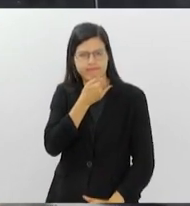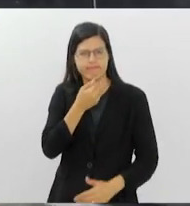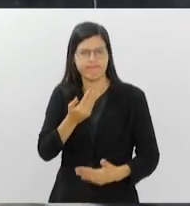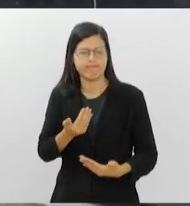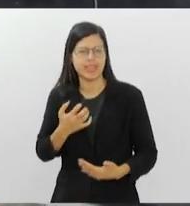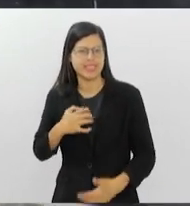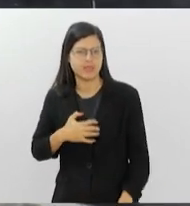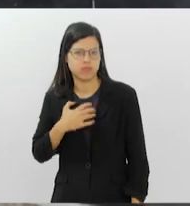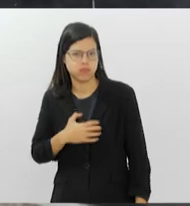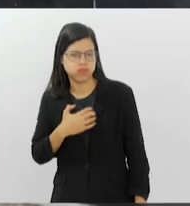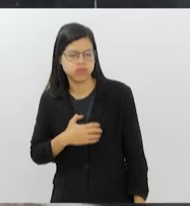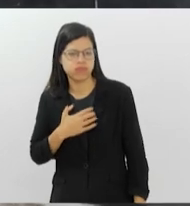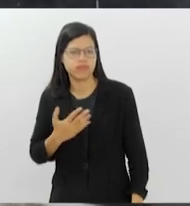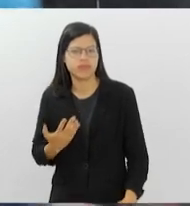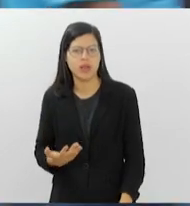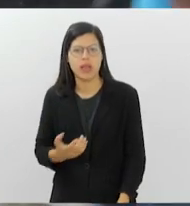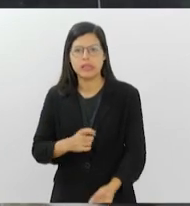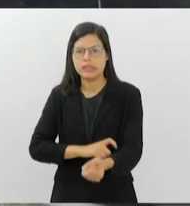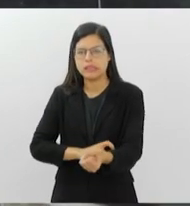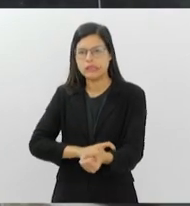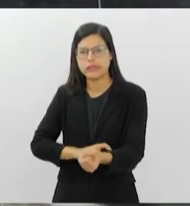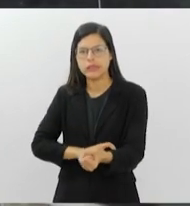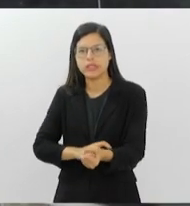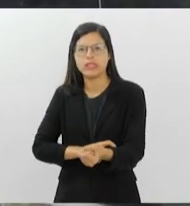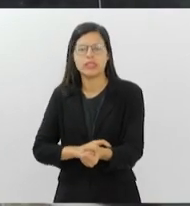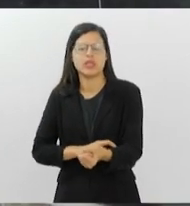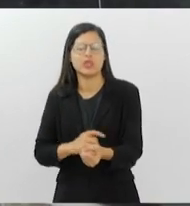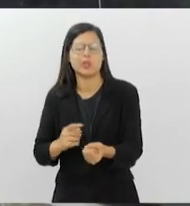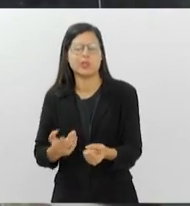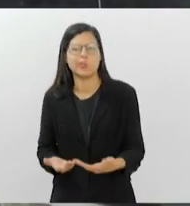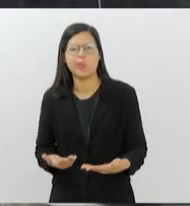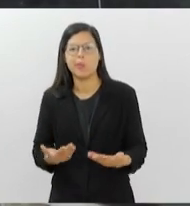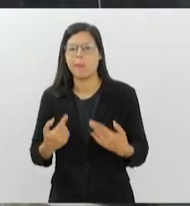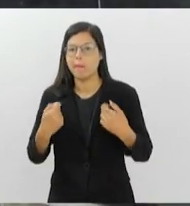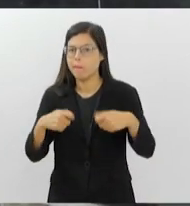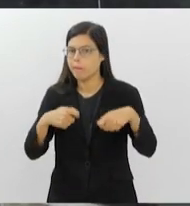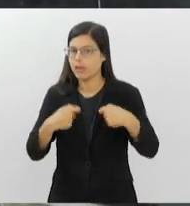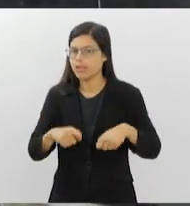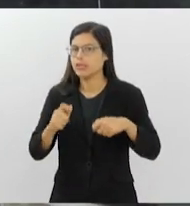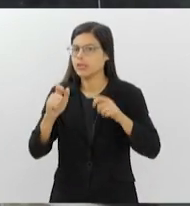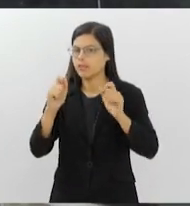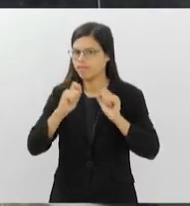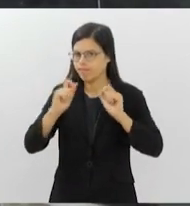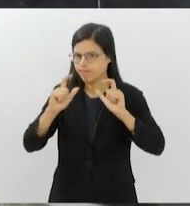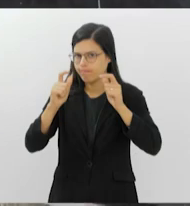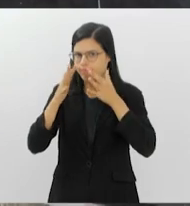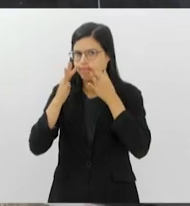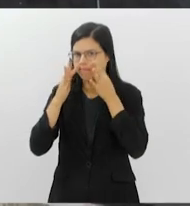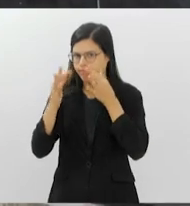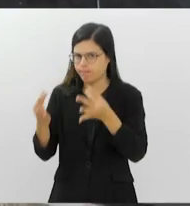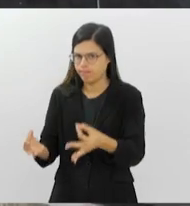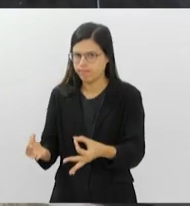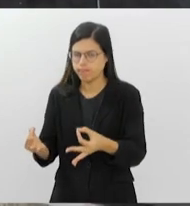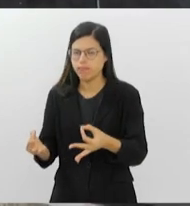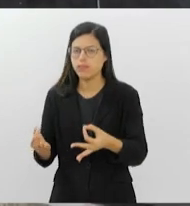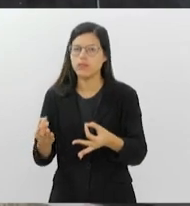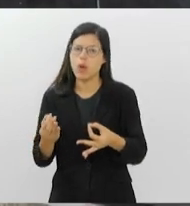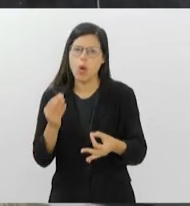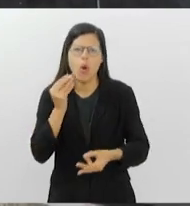irritabilidade, agressividade, precisam de atenção. É claro que, por exemplo, entre